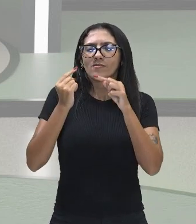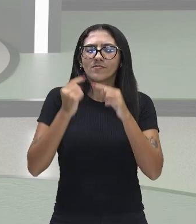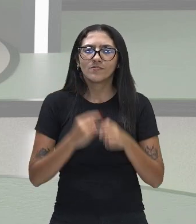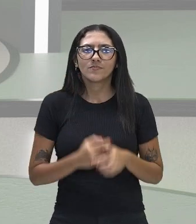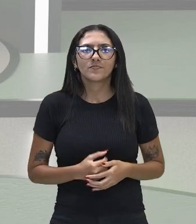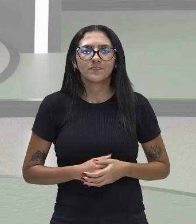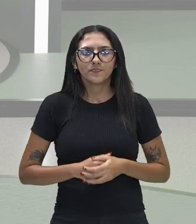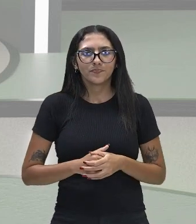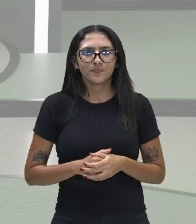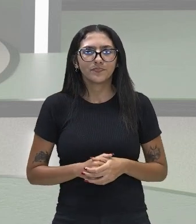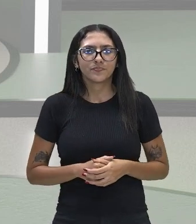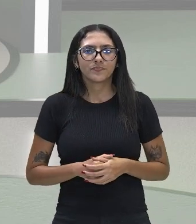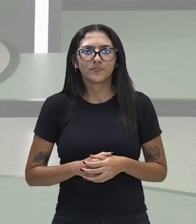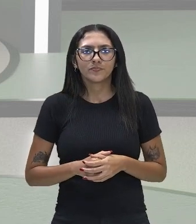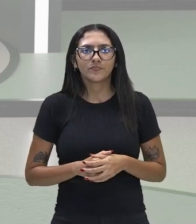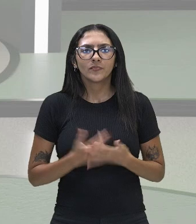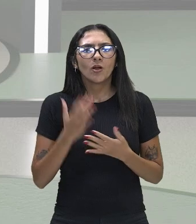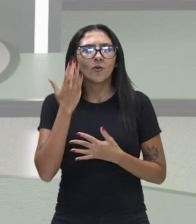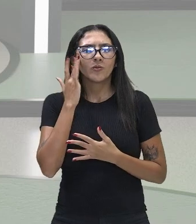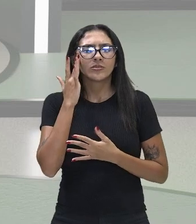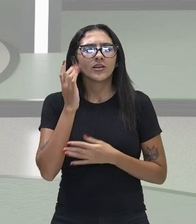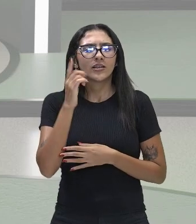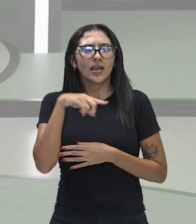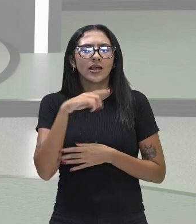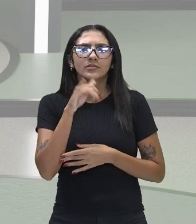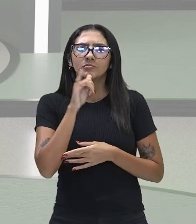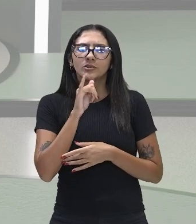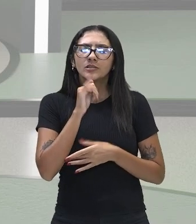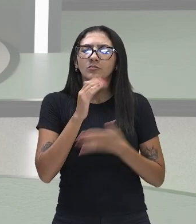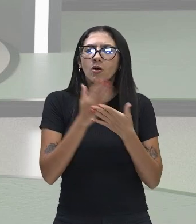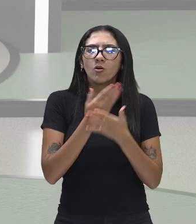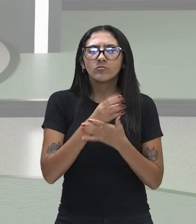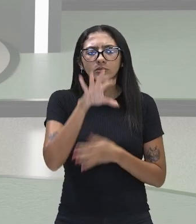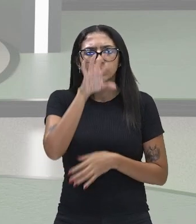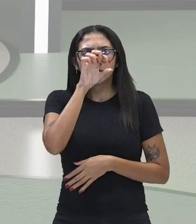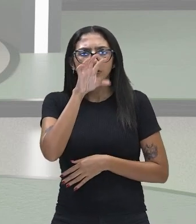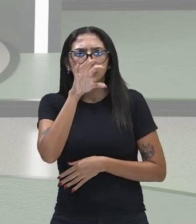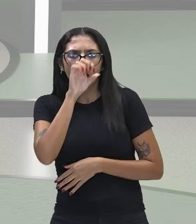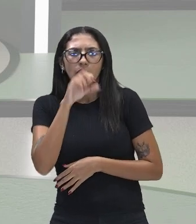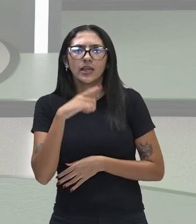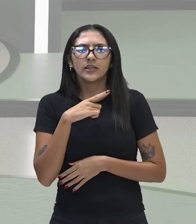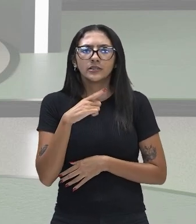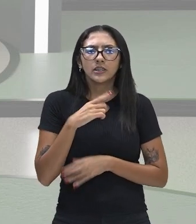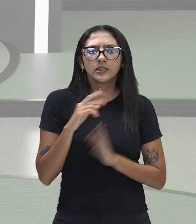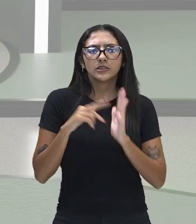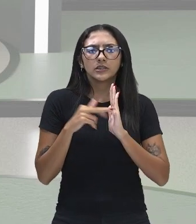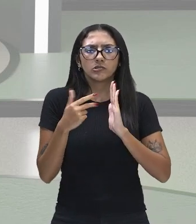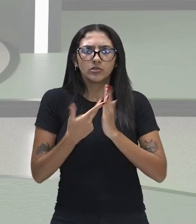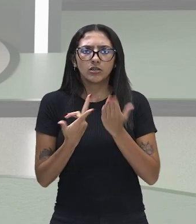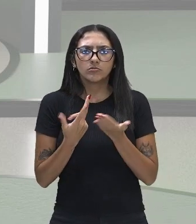só, seria essa a razão porque os cheiros muitas vezes estão associados a memórias ligadas a emoções?